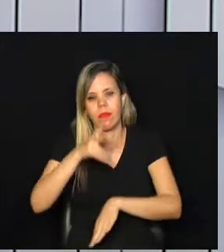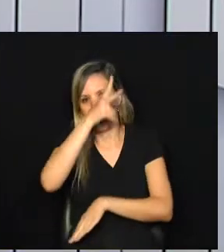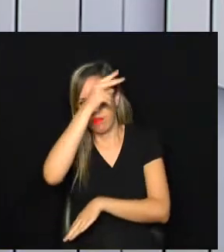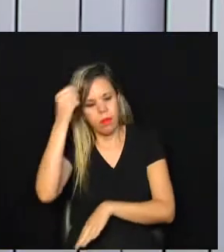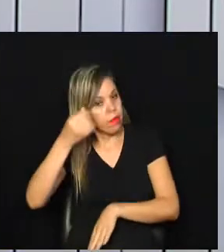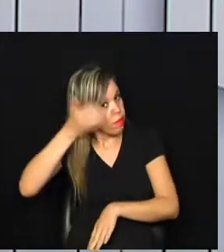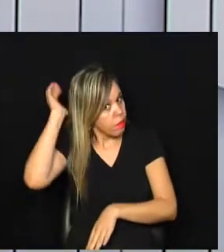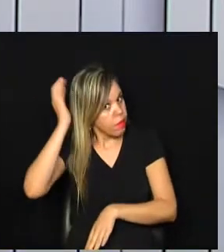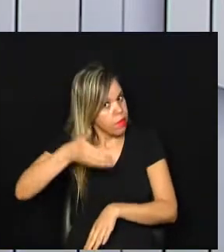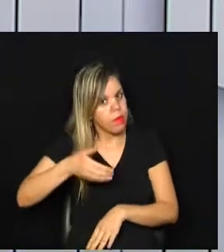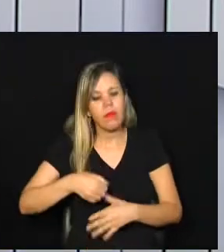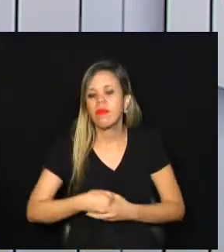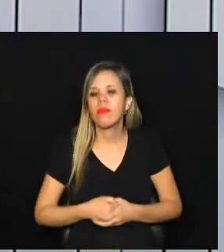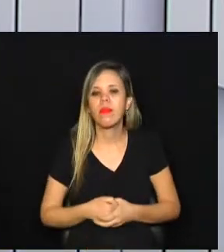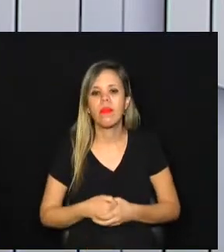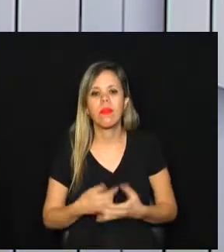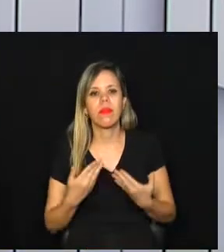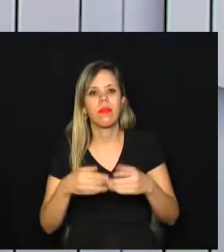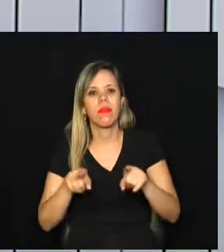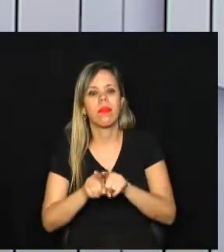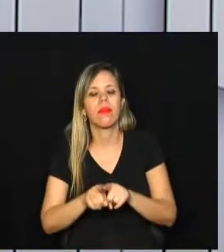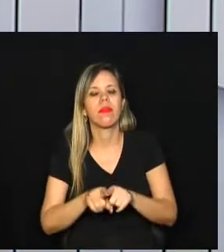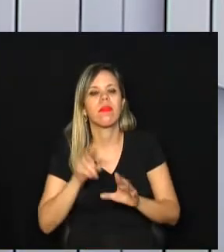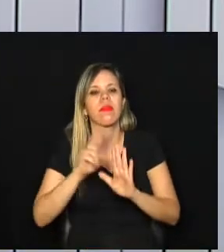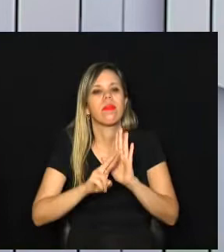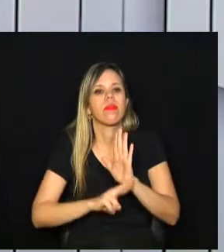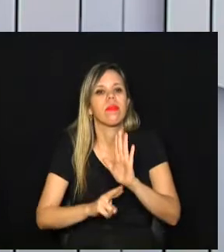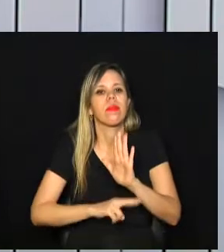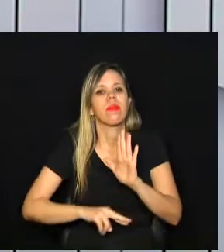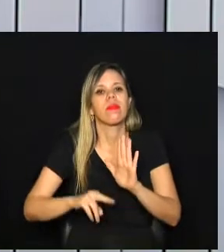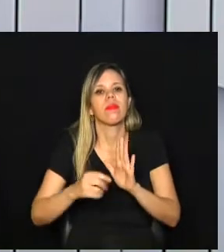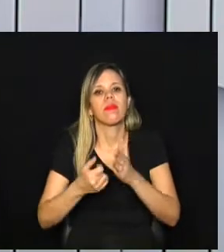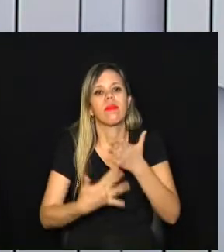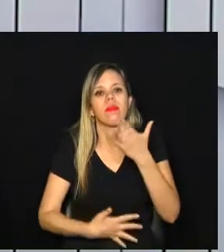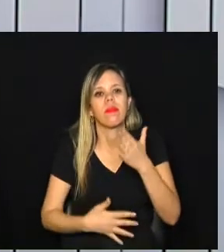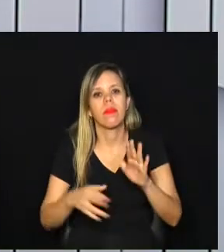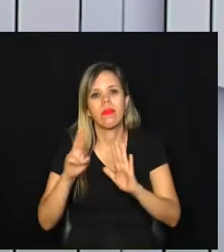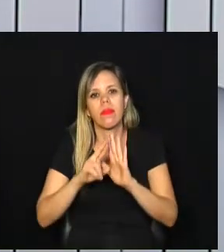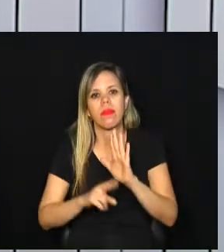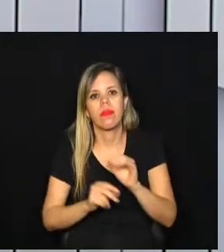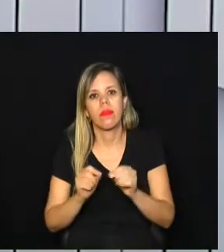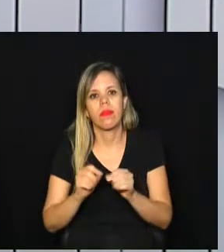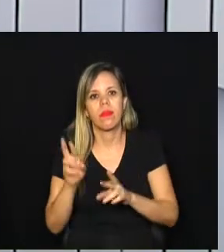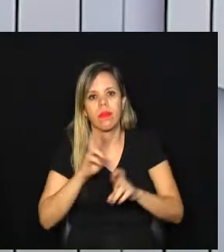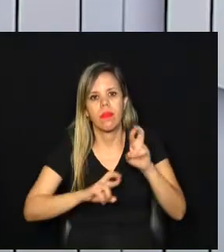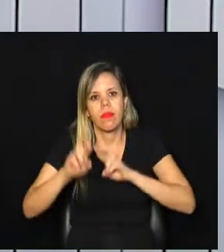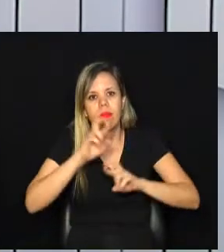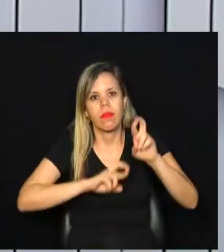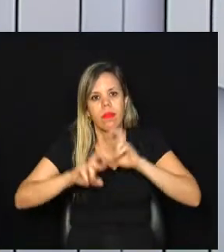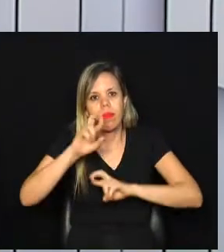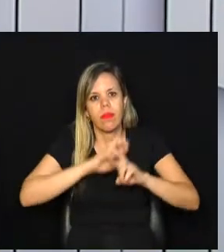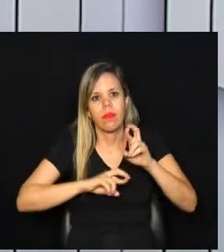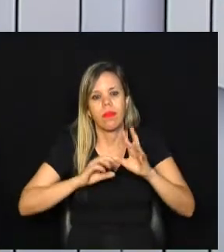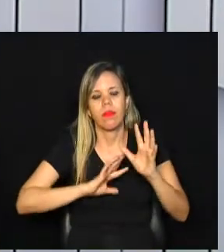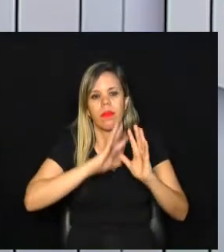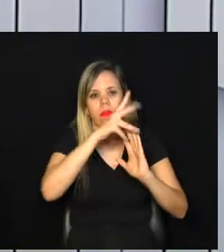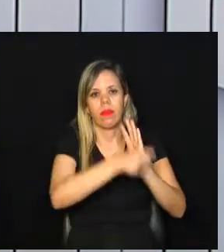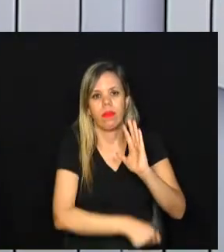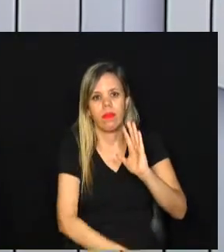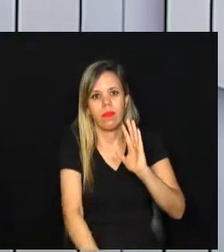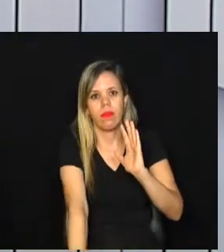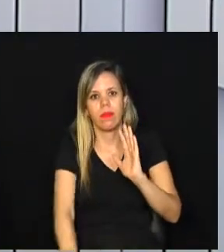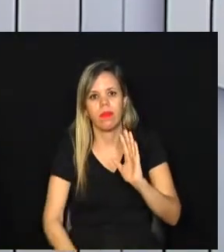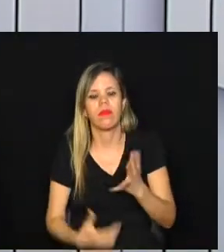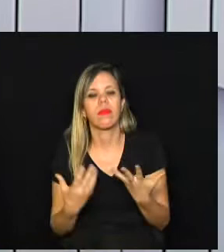Dário Saad, que estabelece procedimentos, critérios e normas para a fiscalização ambiental a